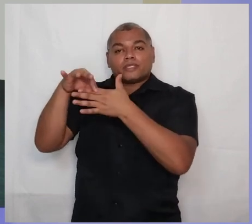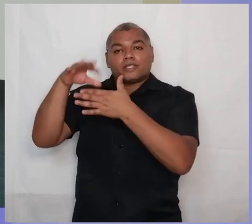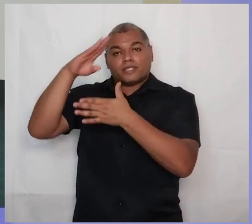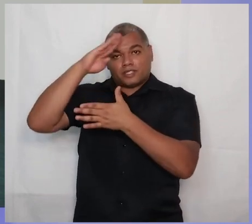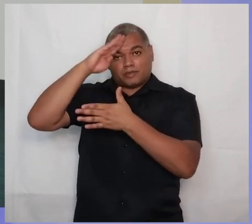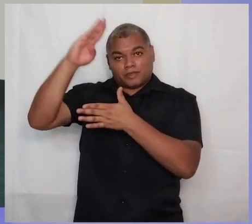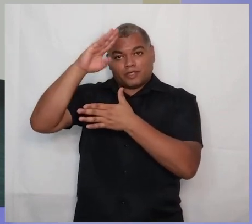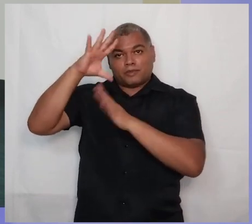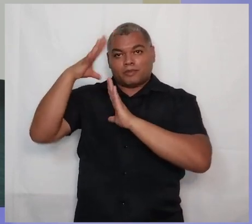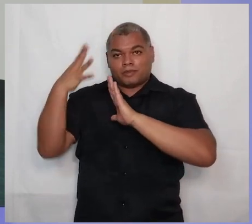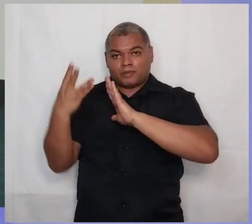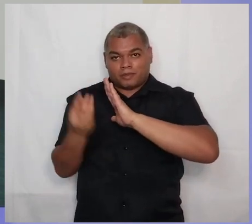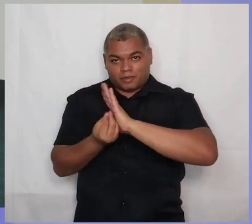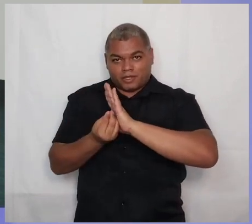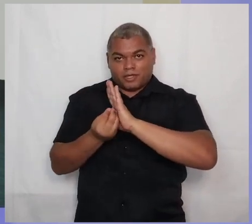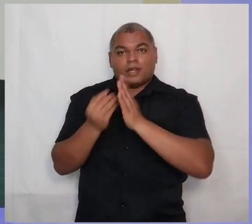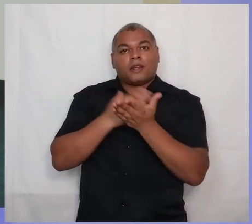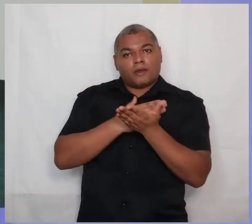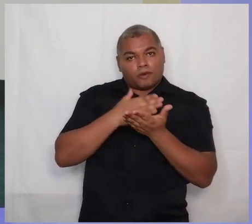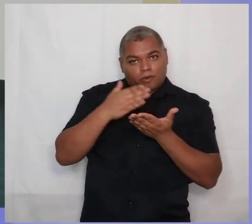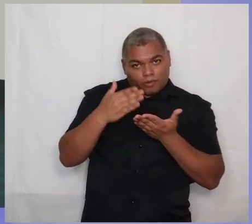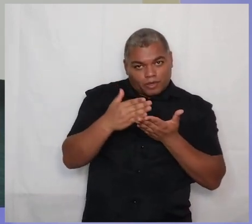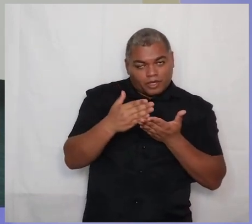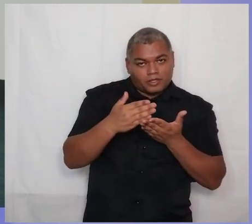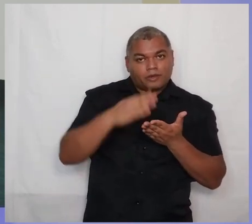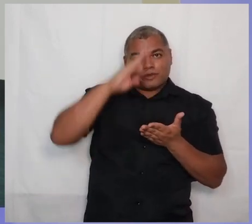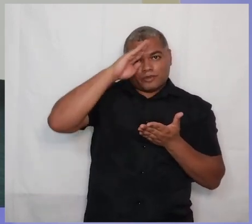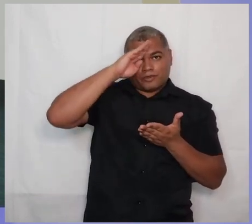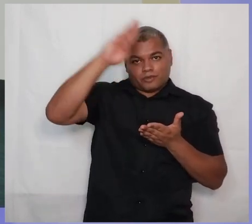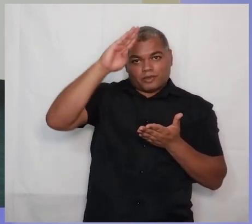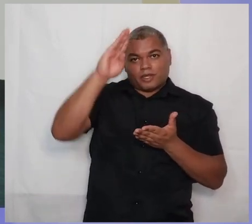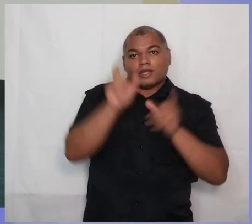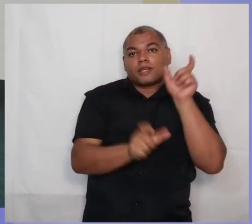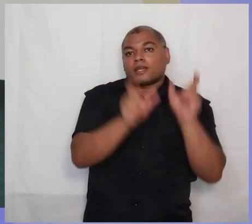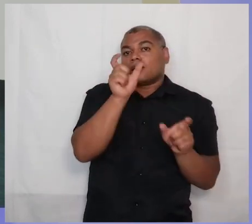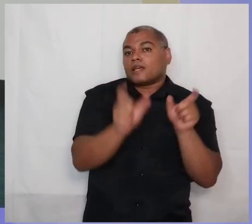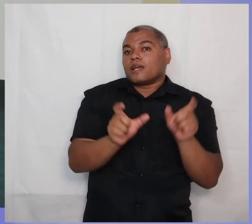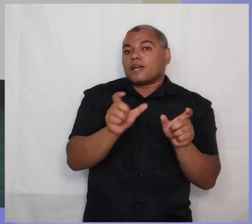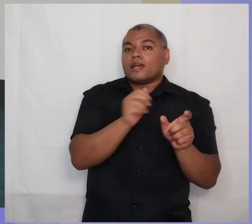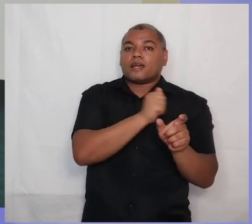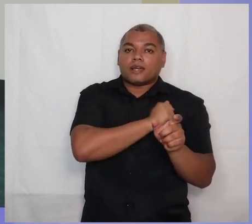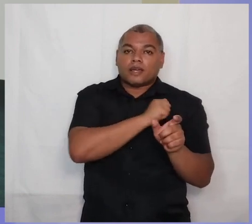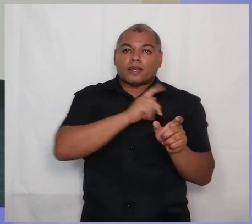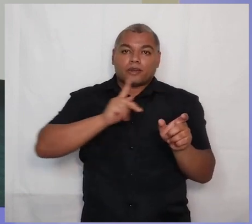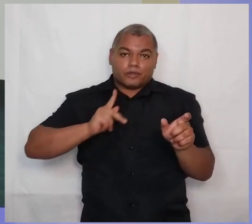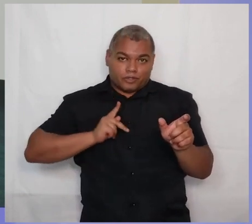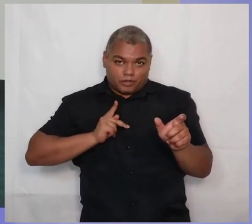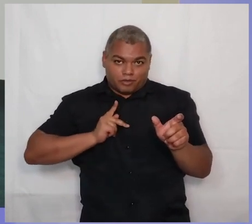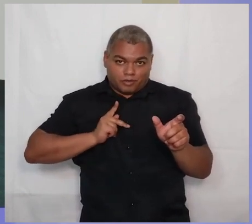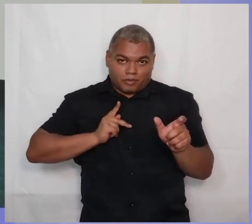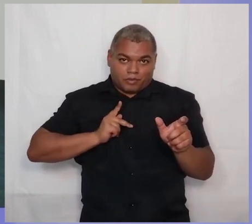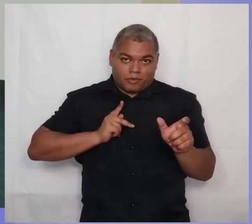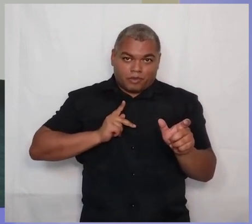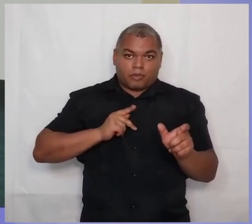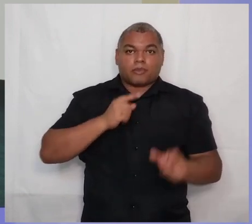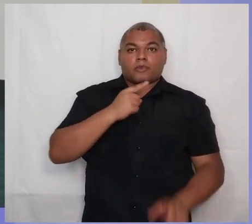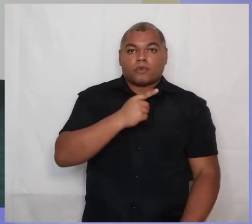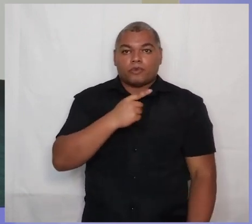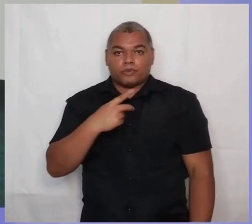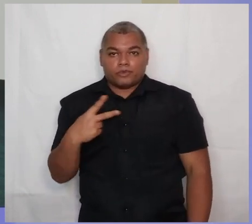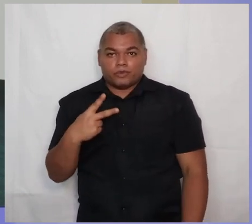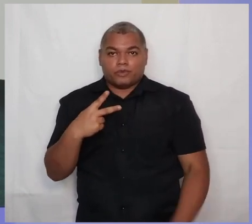começa com os principais oficiais, os apóstolos. Aqueles 12, depois